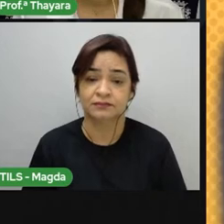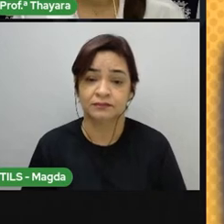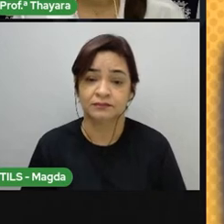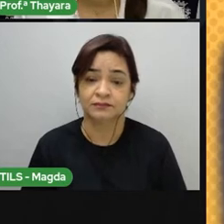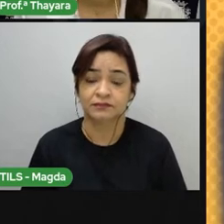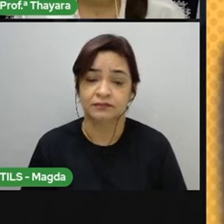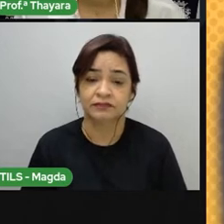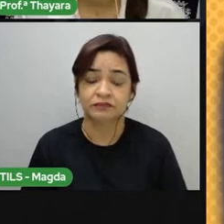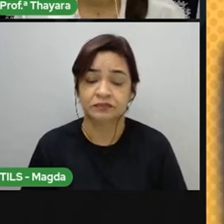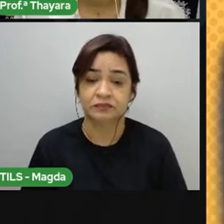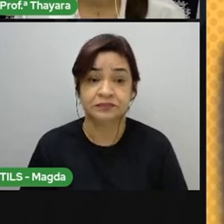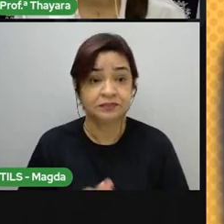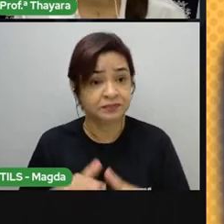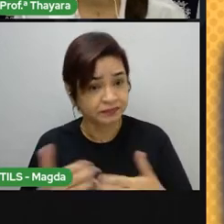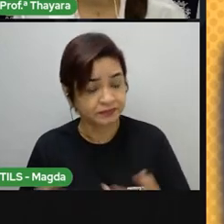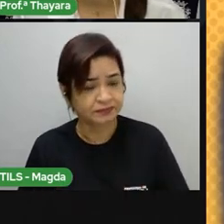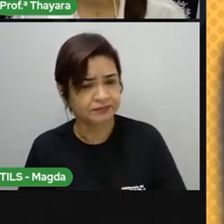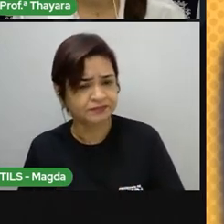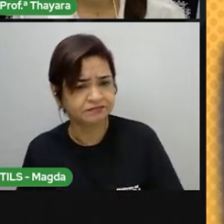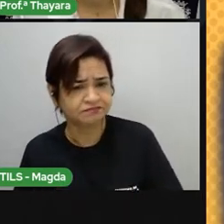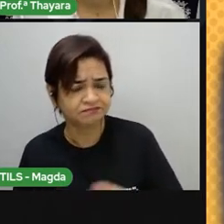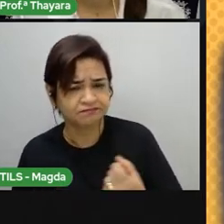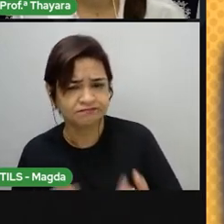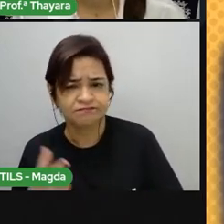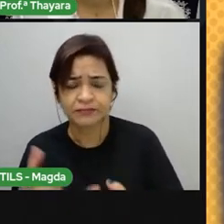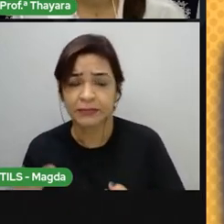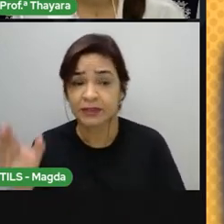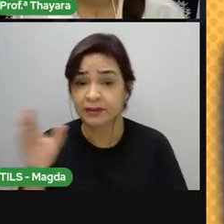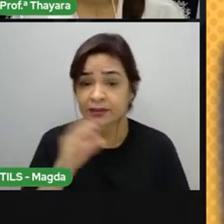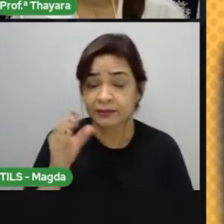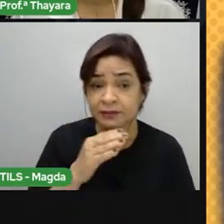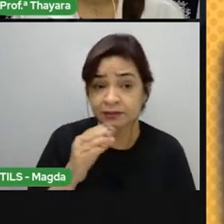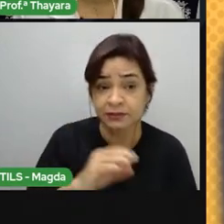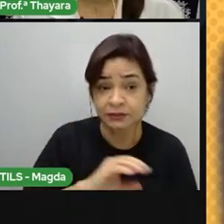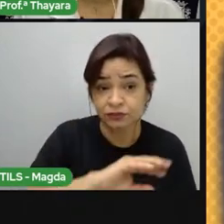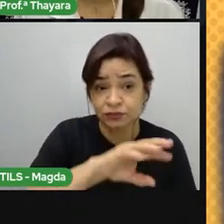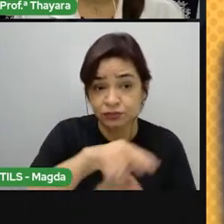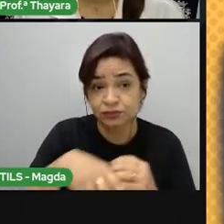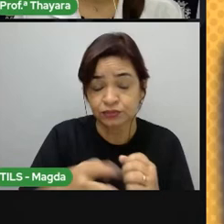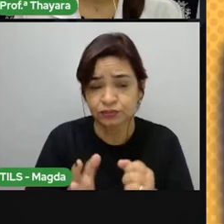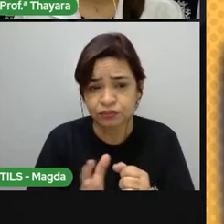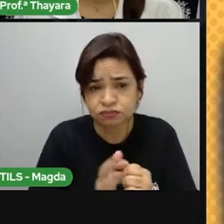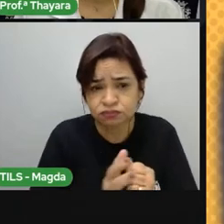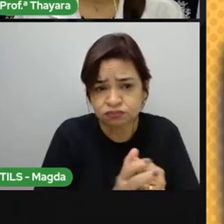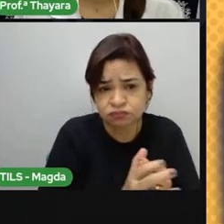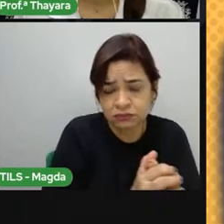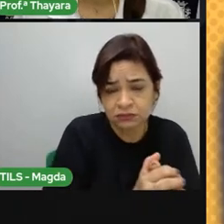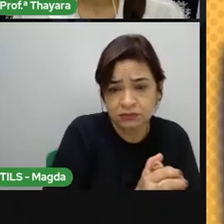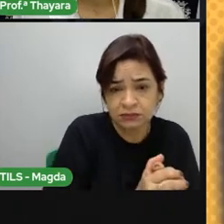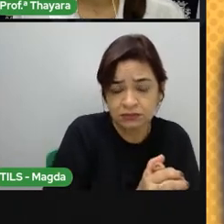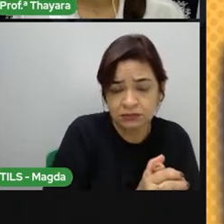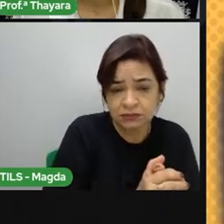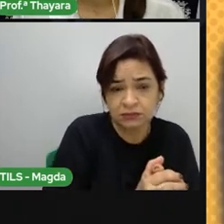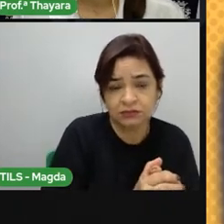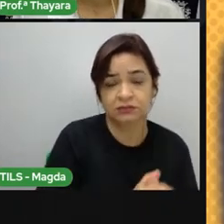Mas é possível que alguns sejam rapidamente soterrados e isolados do ambiente externo.